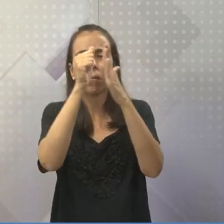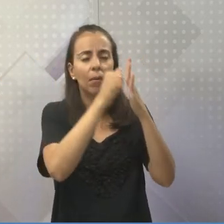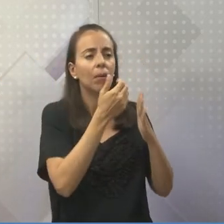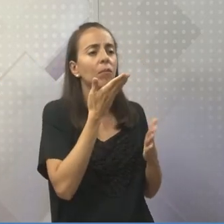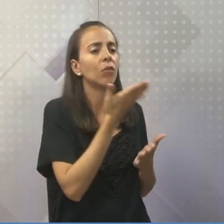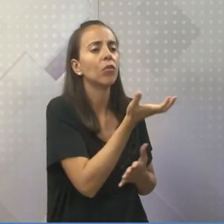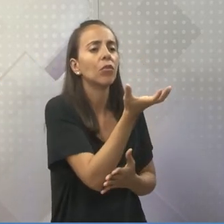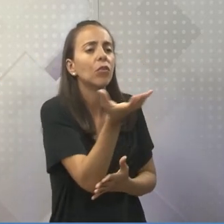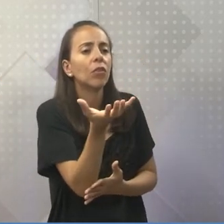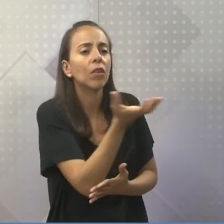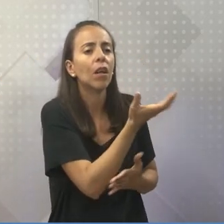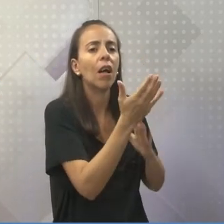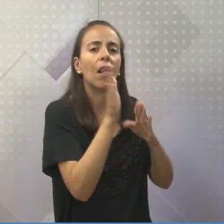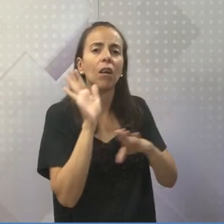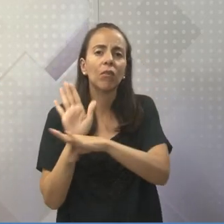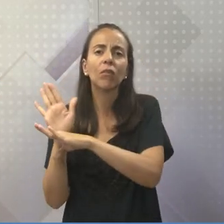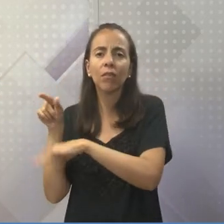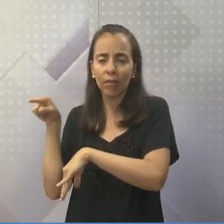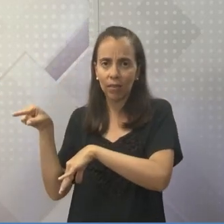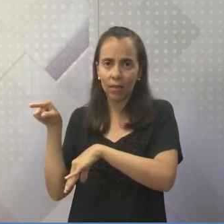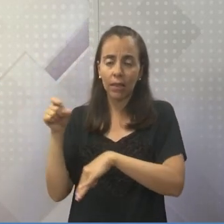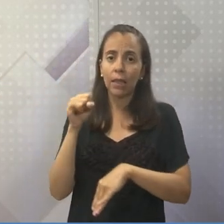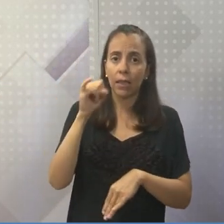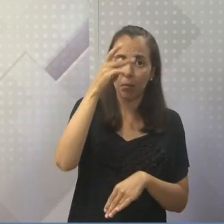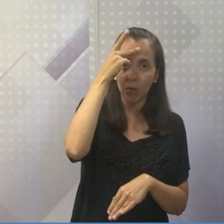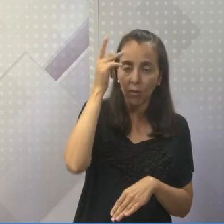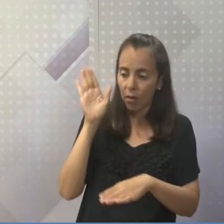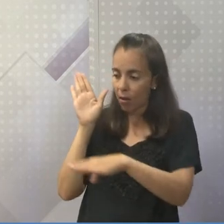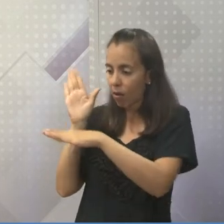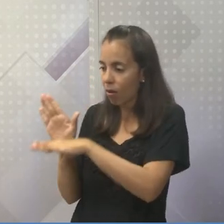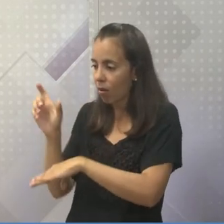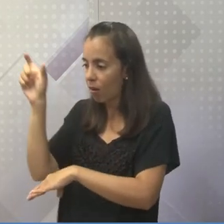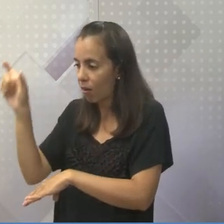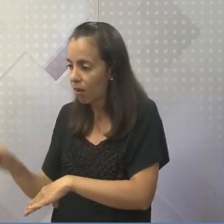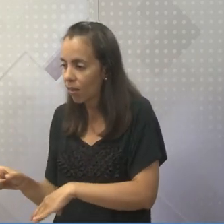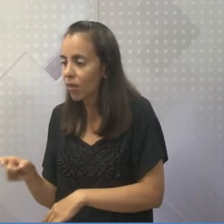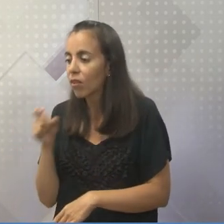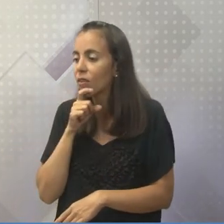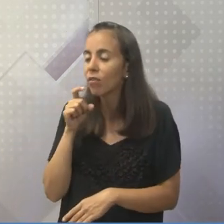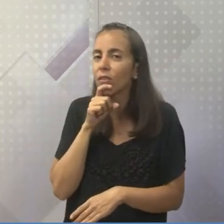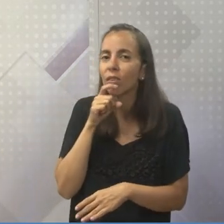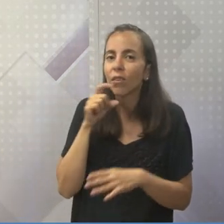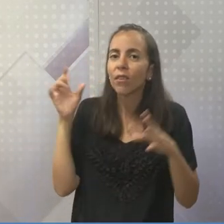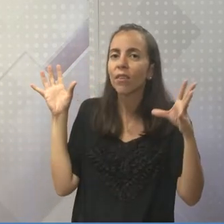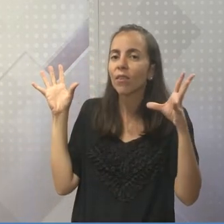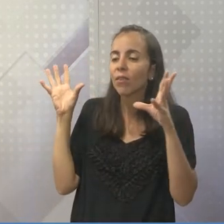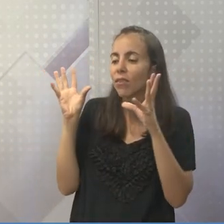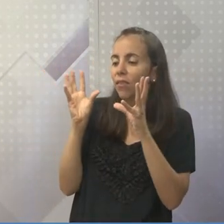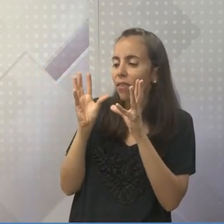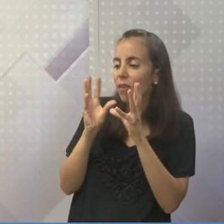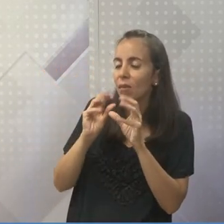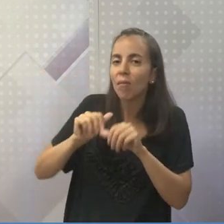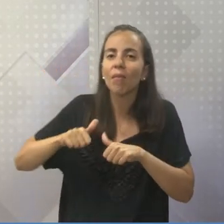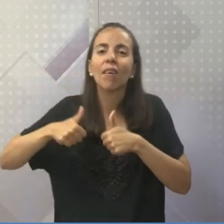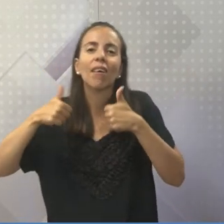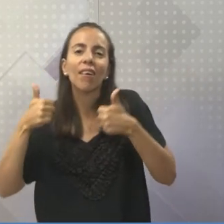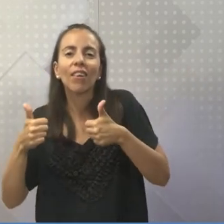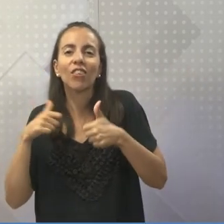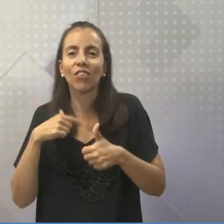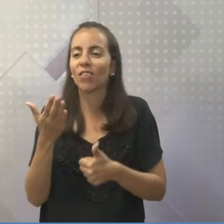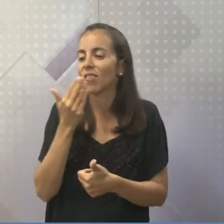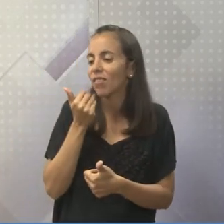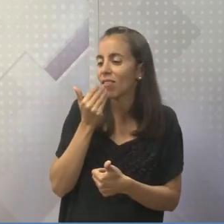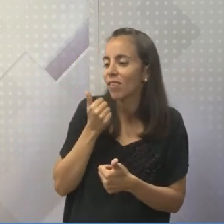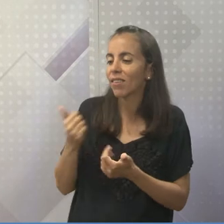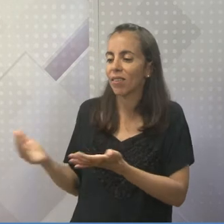história conta que quem ajudasse aquele senhorzinho tinha um inverno mais ou menos, ou seja, menos dolorido, menos sofrido, com